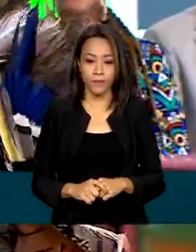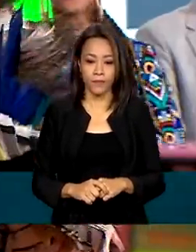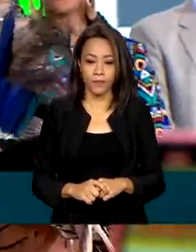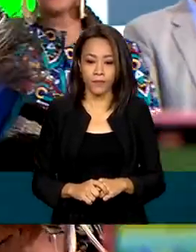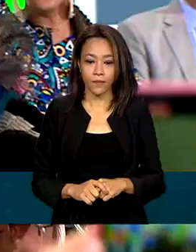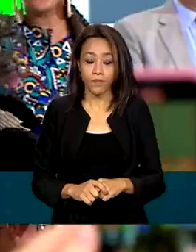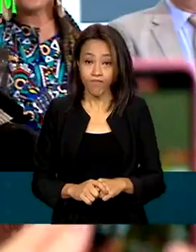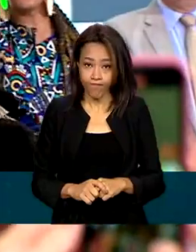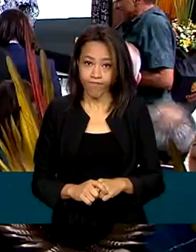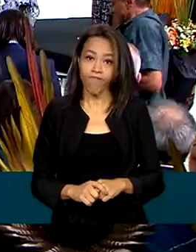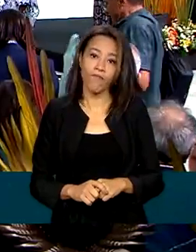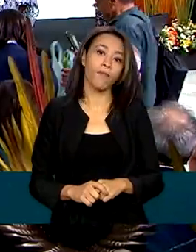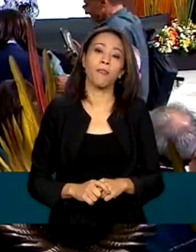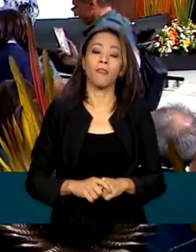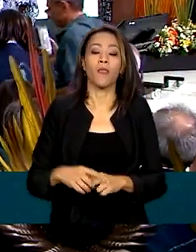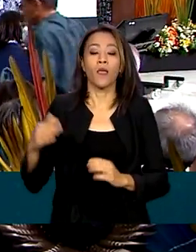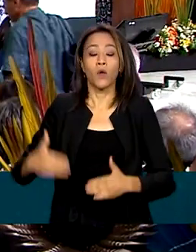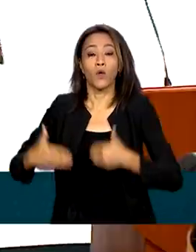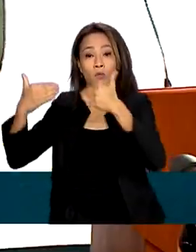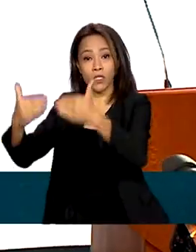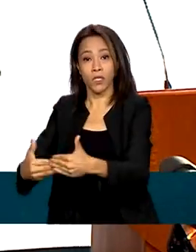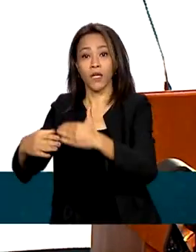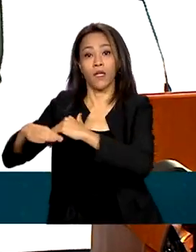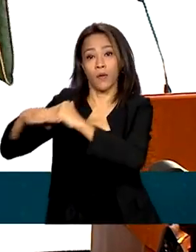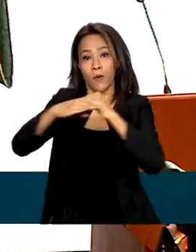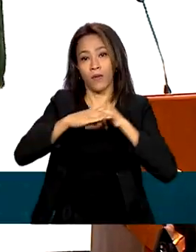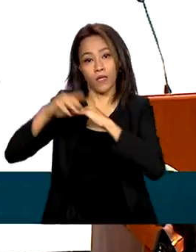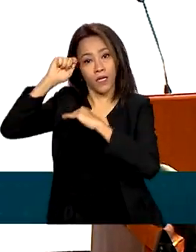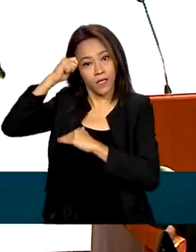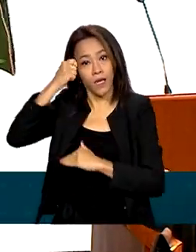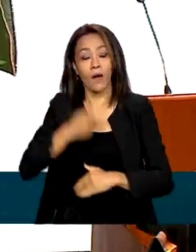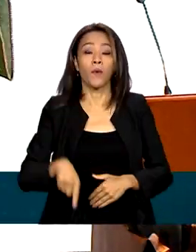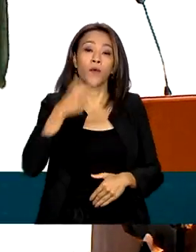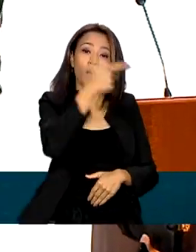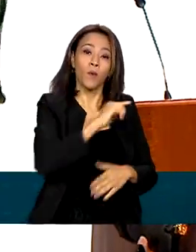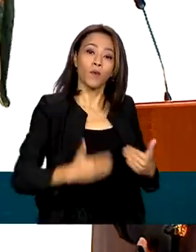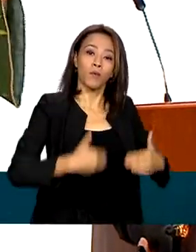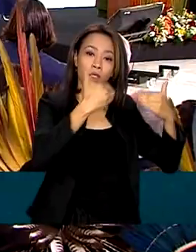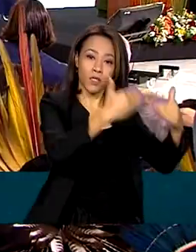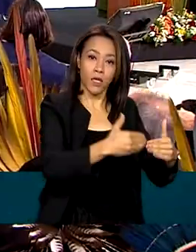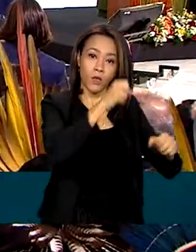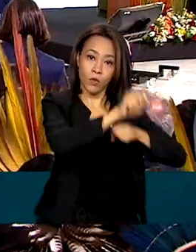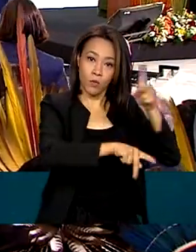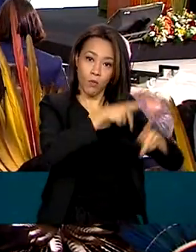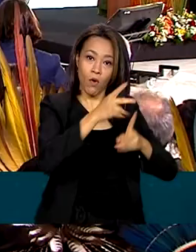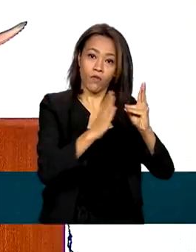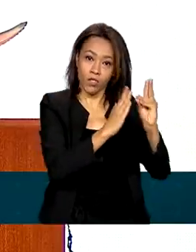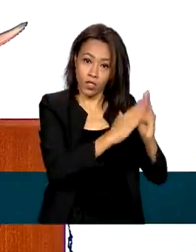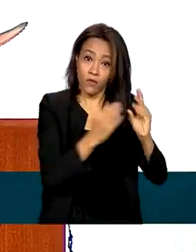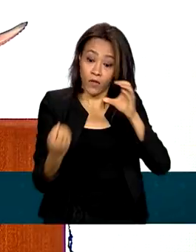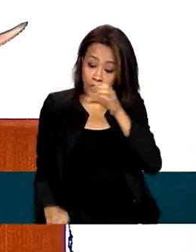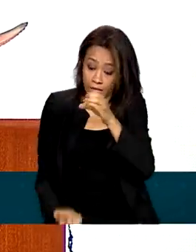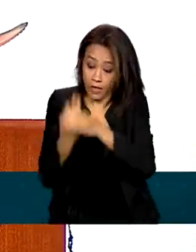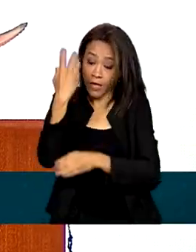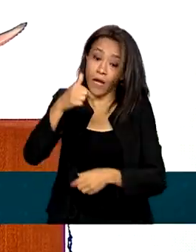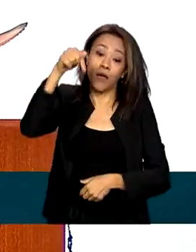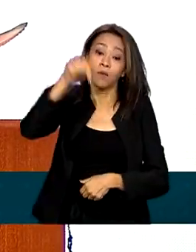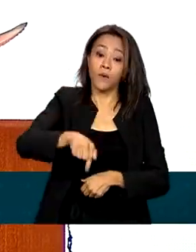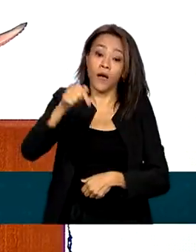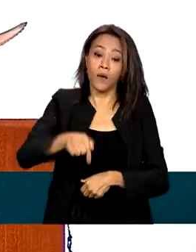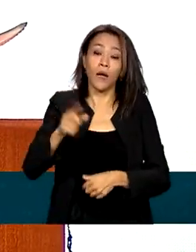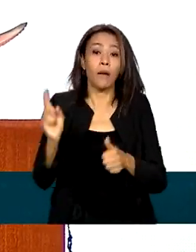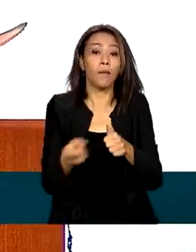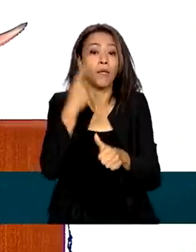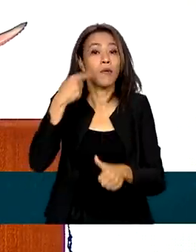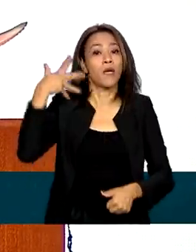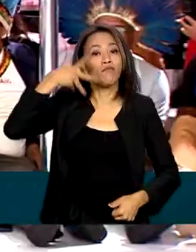Os Ministérios da Igualdade Racial e dos Povos Indígenas foram criados neste mandato. A primeira a falar foi